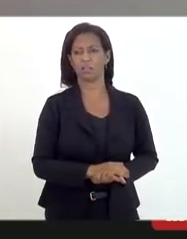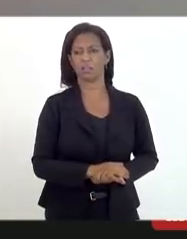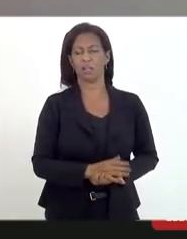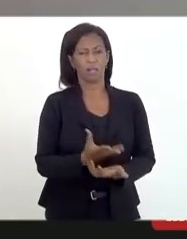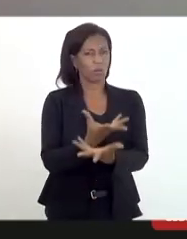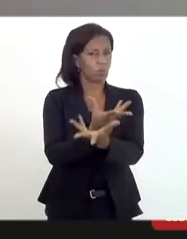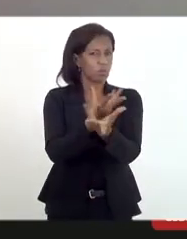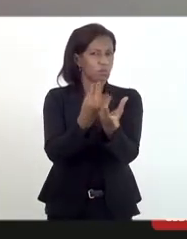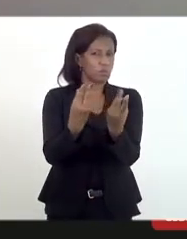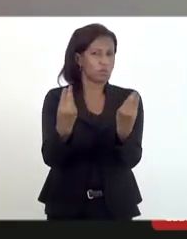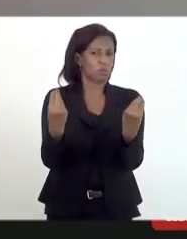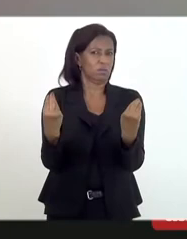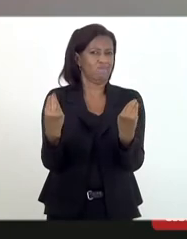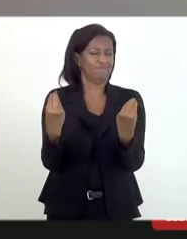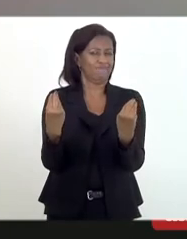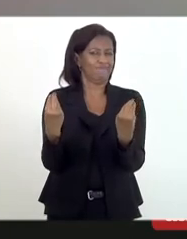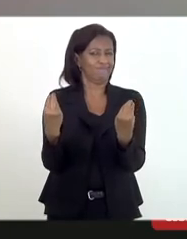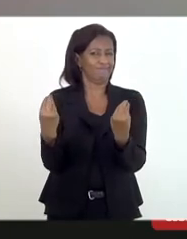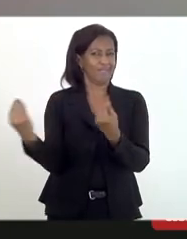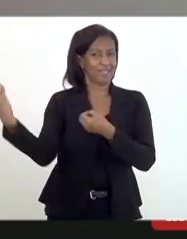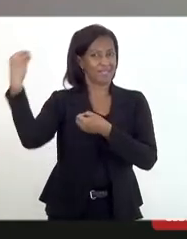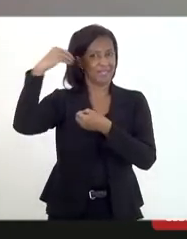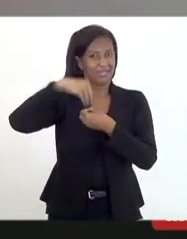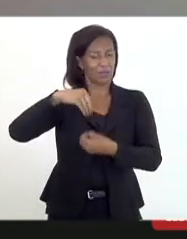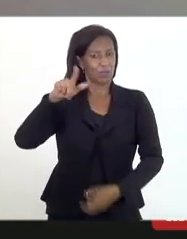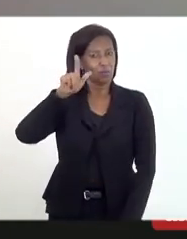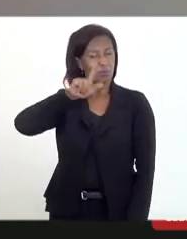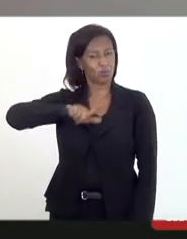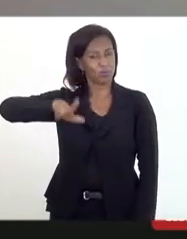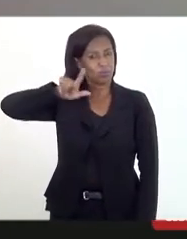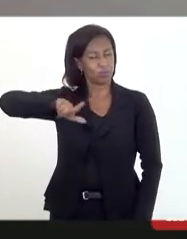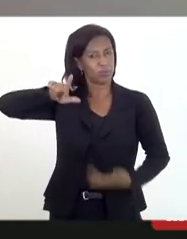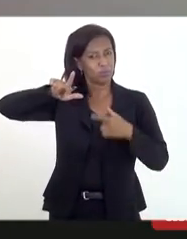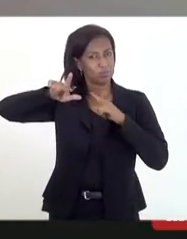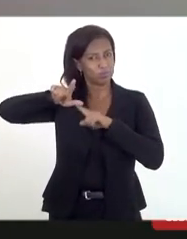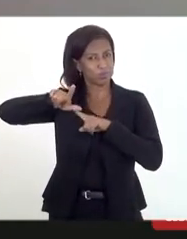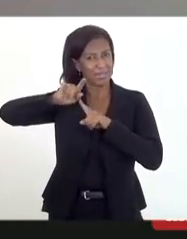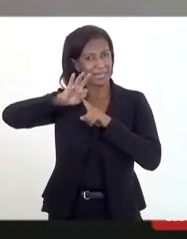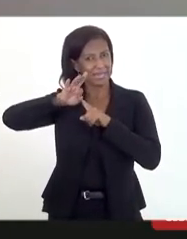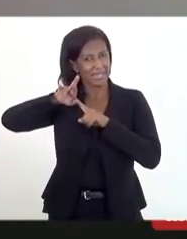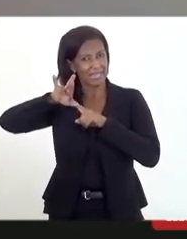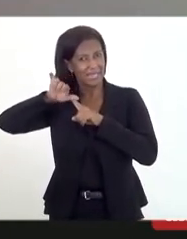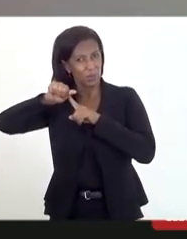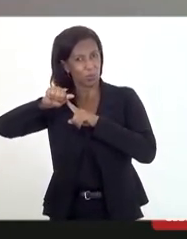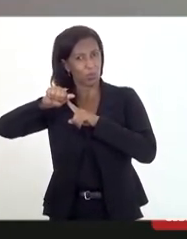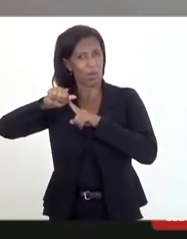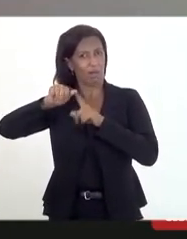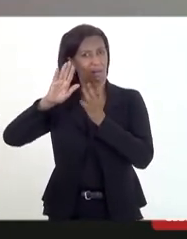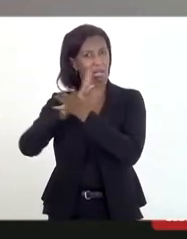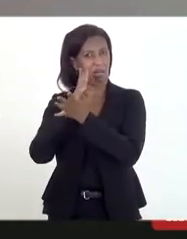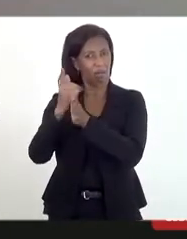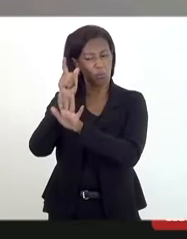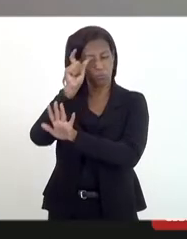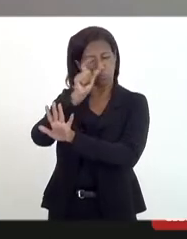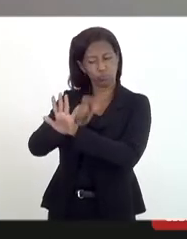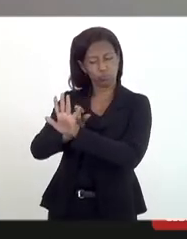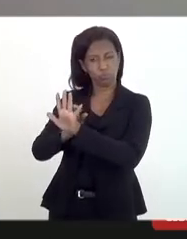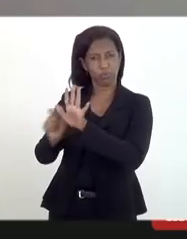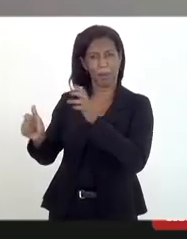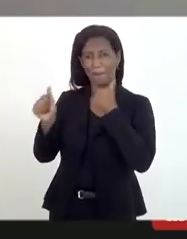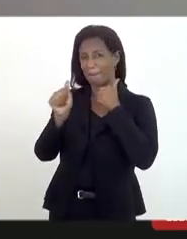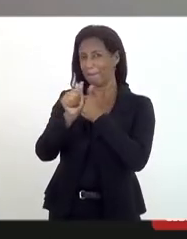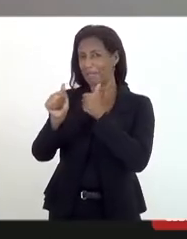bastante difundido na literatura, alguns autores mencionam que se trata de uma